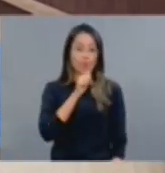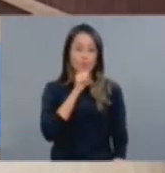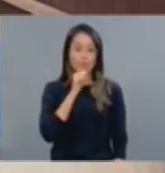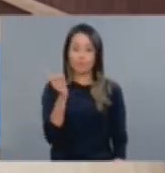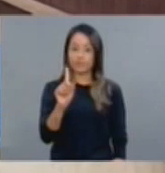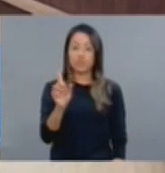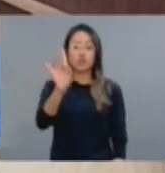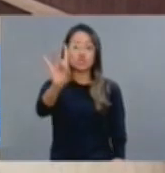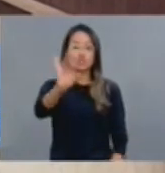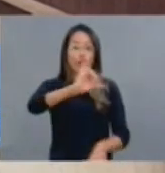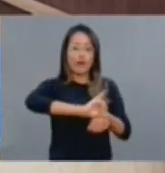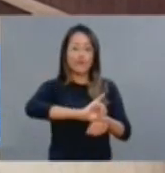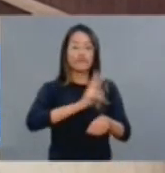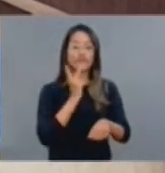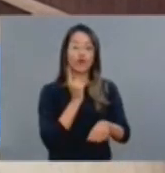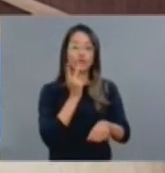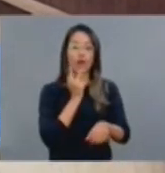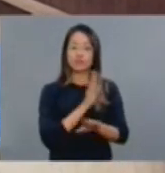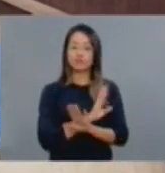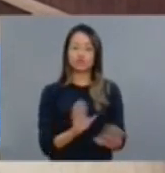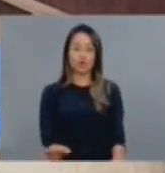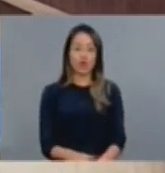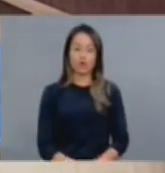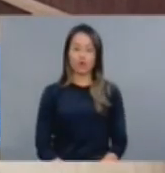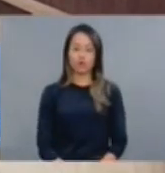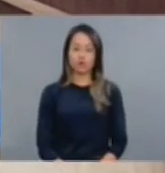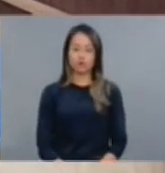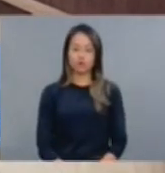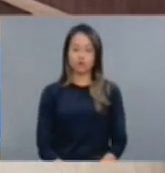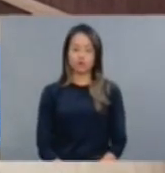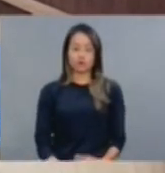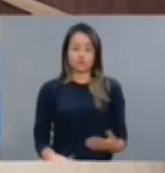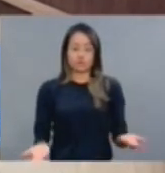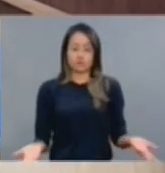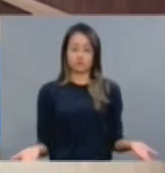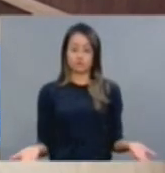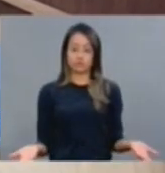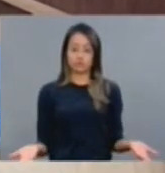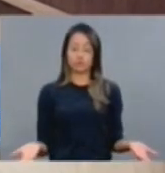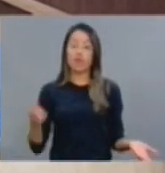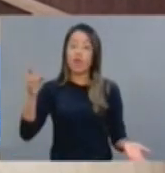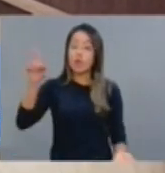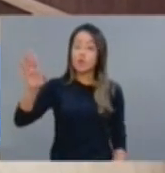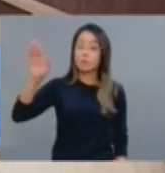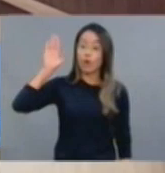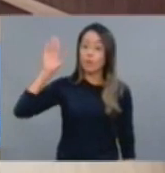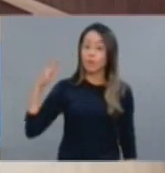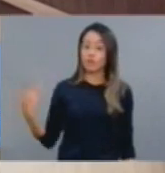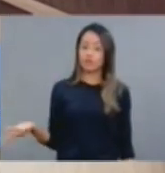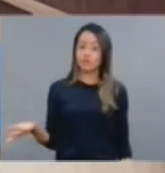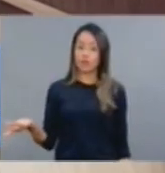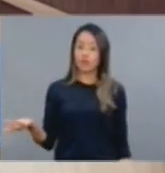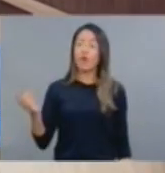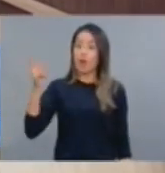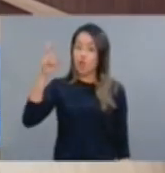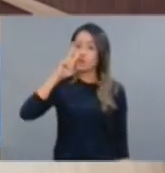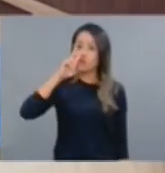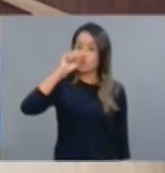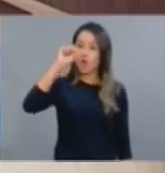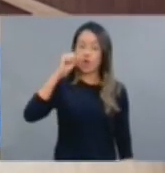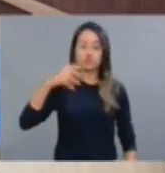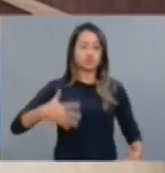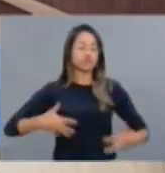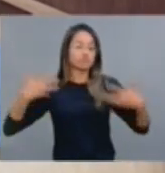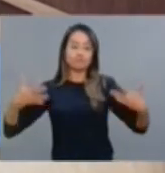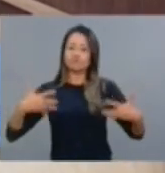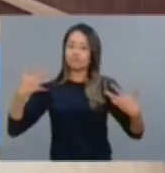Nenhuma UPA em cidade nenhuma. E isso era uma das mais fortes e empolgantes